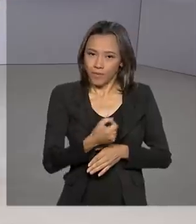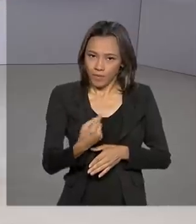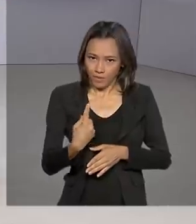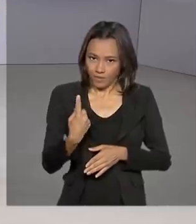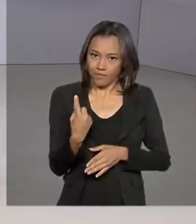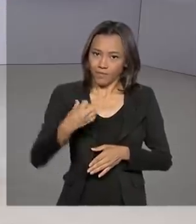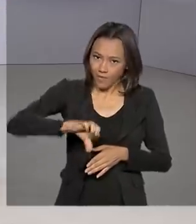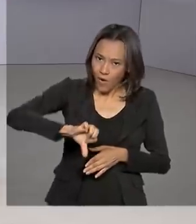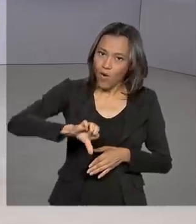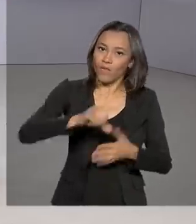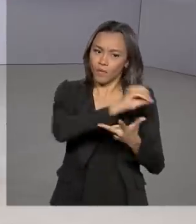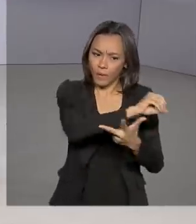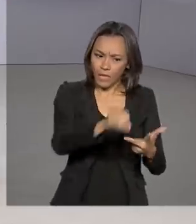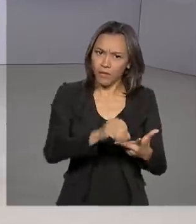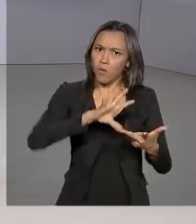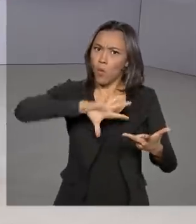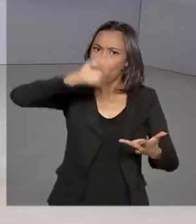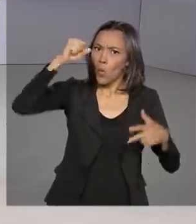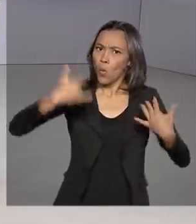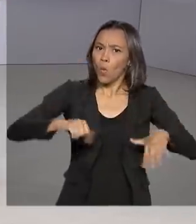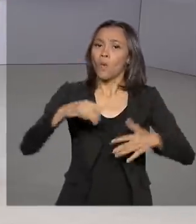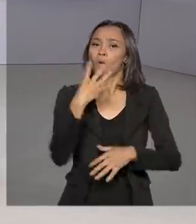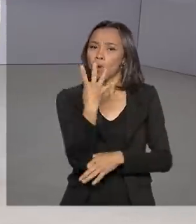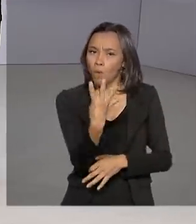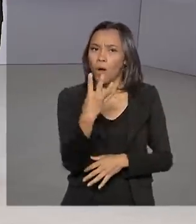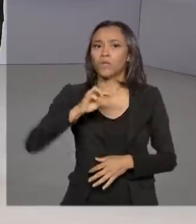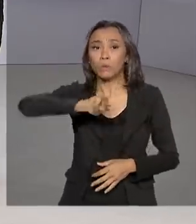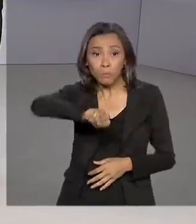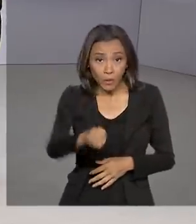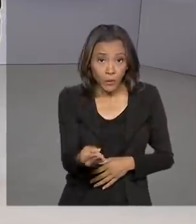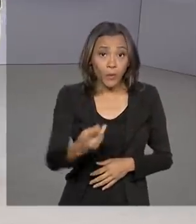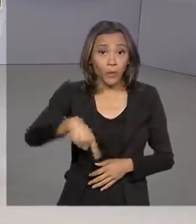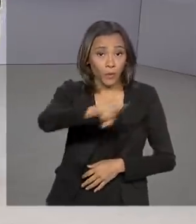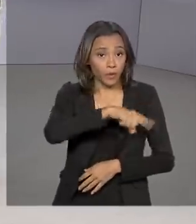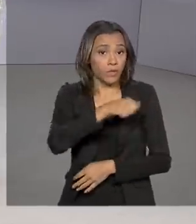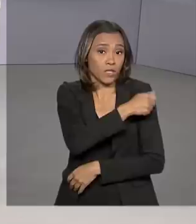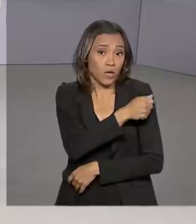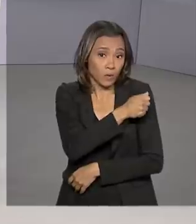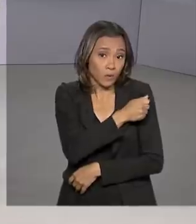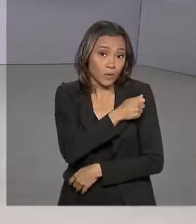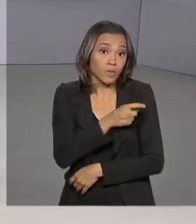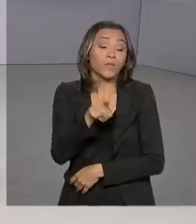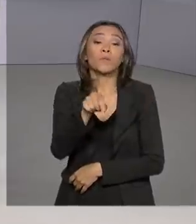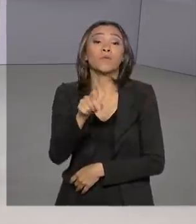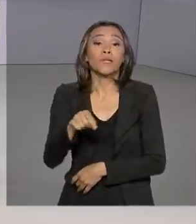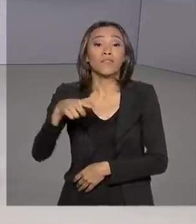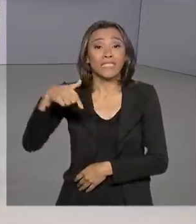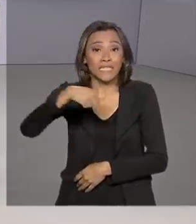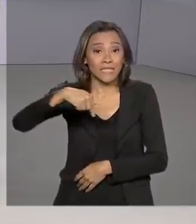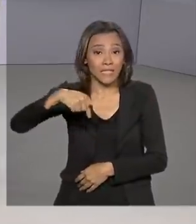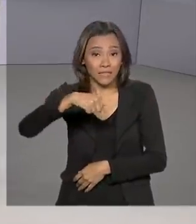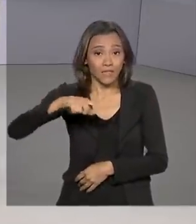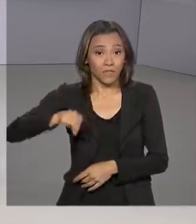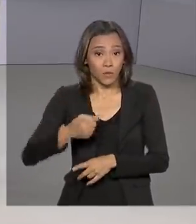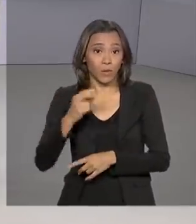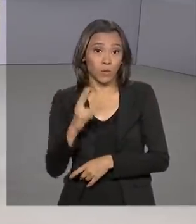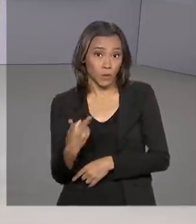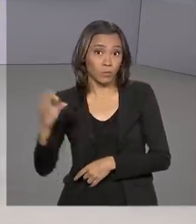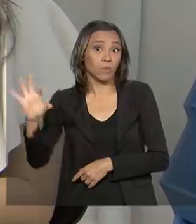recorde, com quase 4 milhões de estudantes. A taxa chegou a 77,2%.